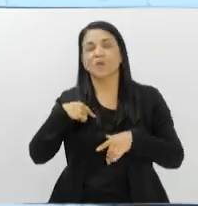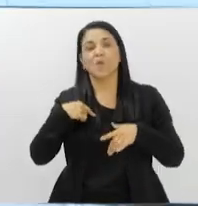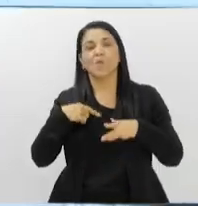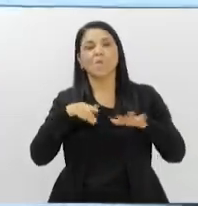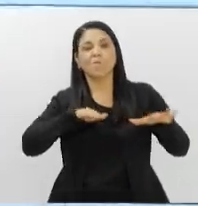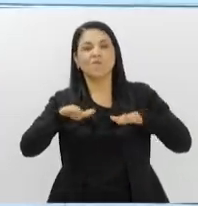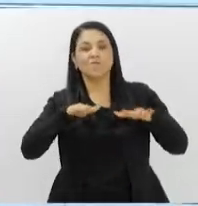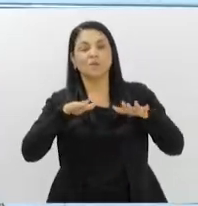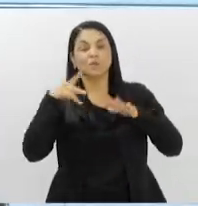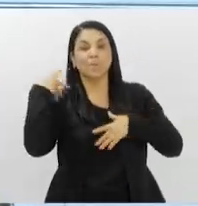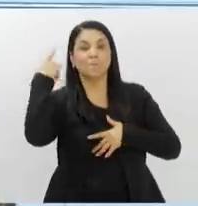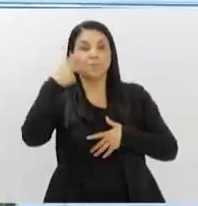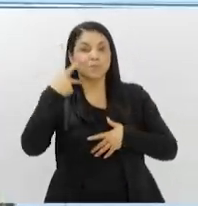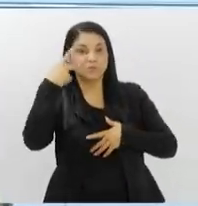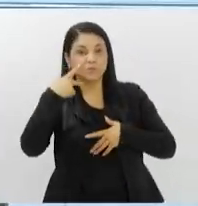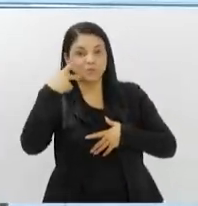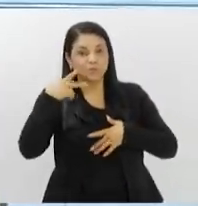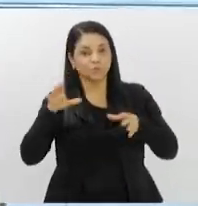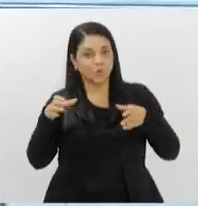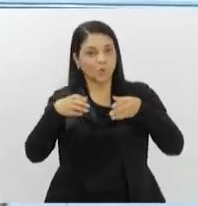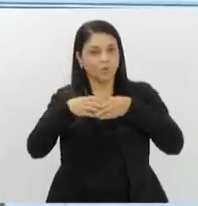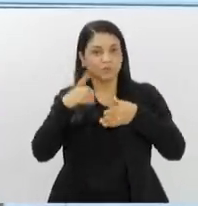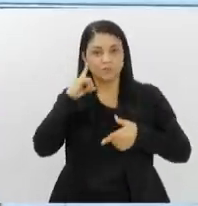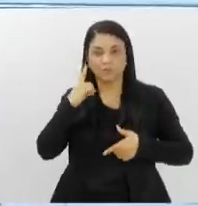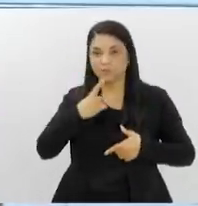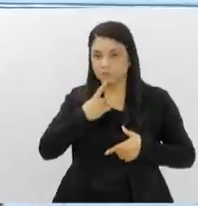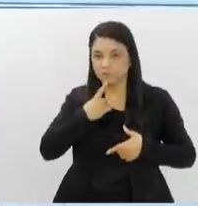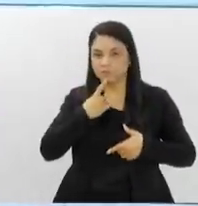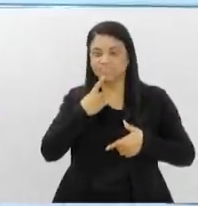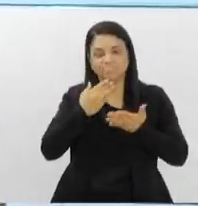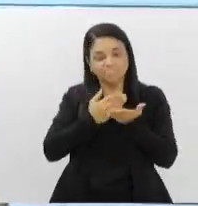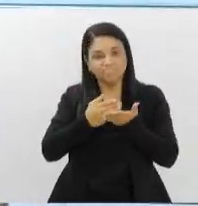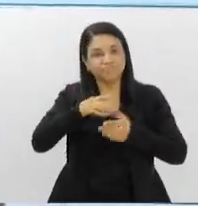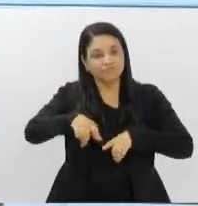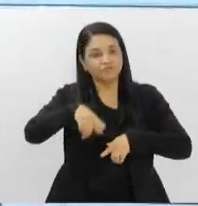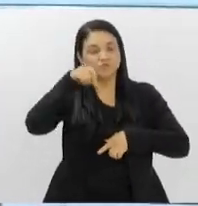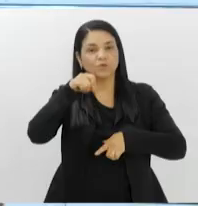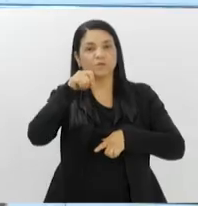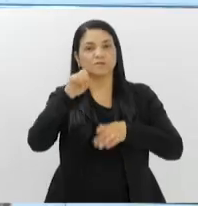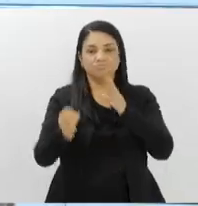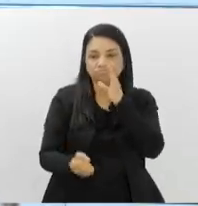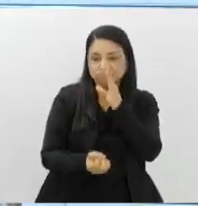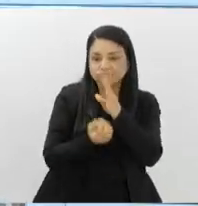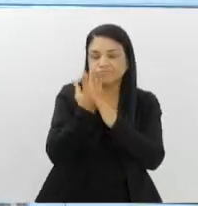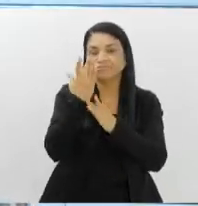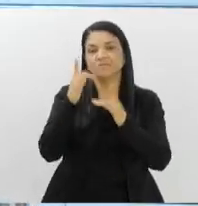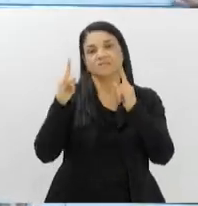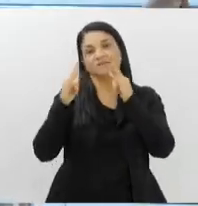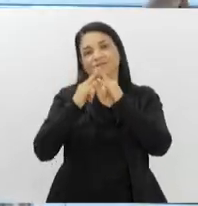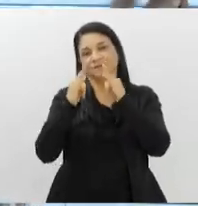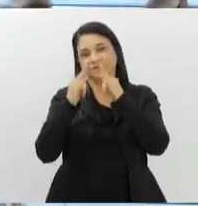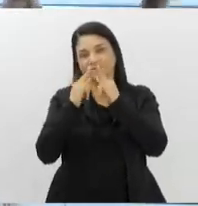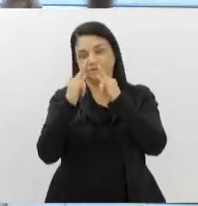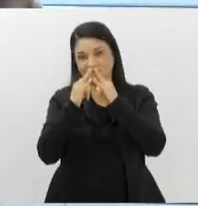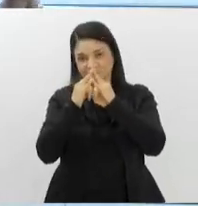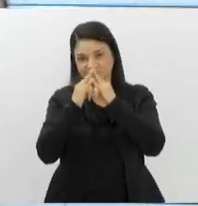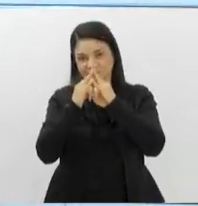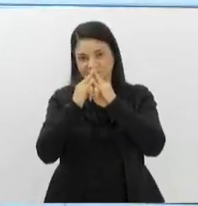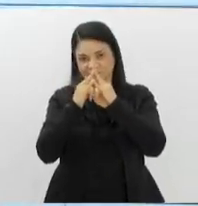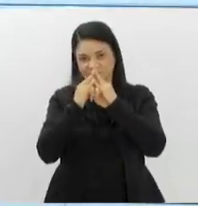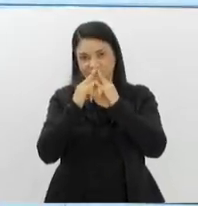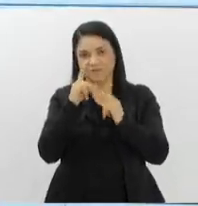comunidade surda, que foi desencadeado a partir, escolhida a data de fundação do Instituto, que é, na verdade,